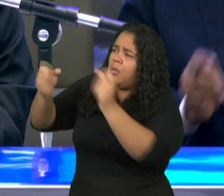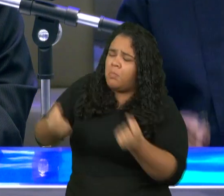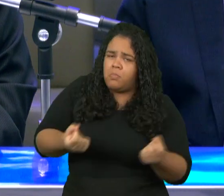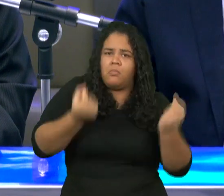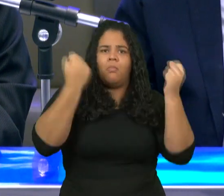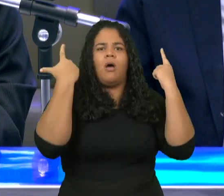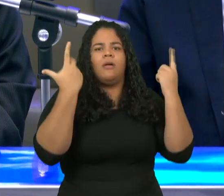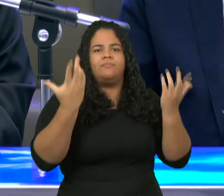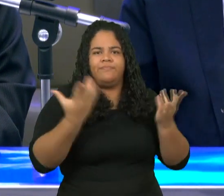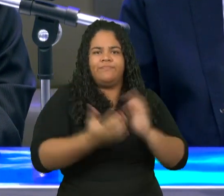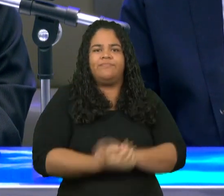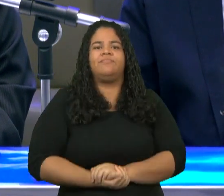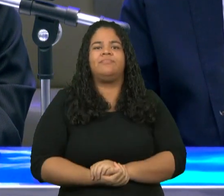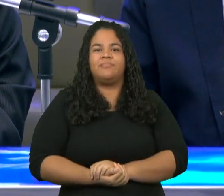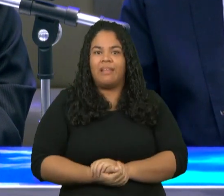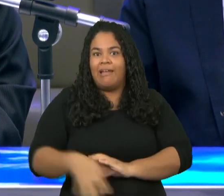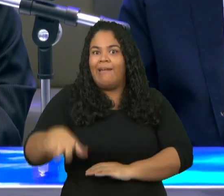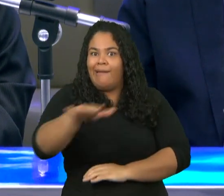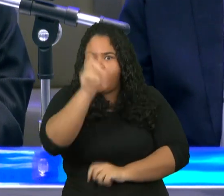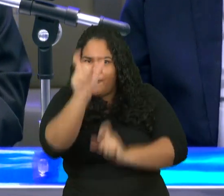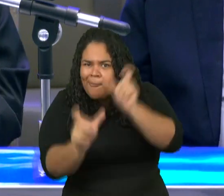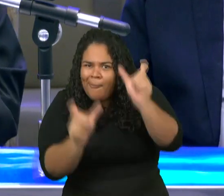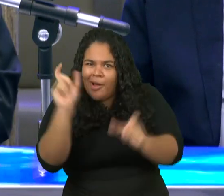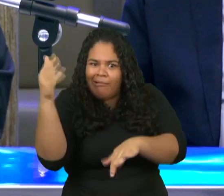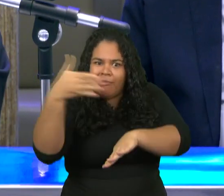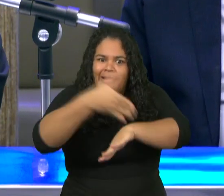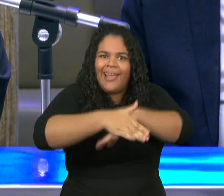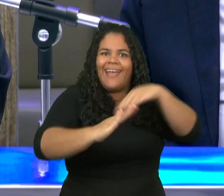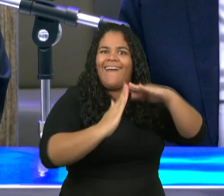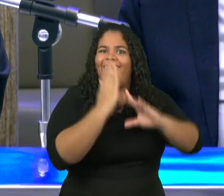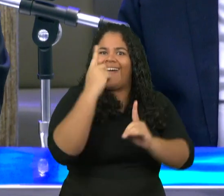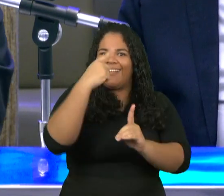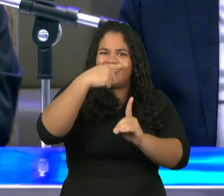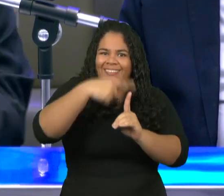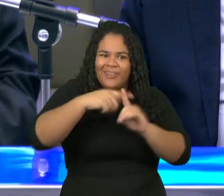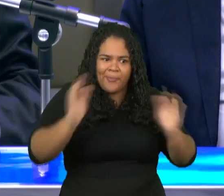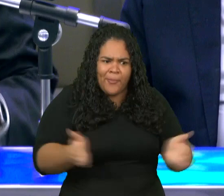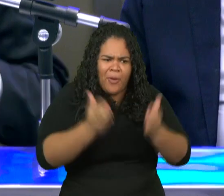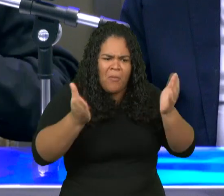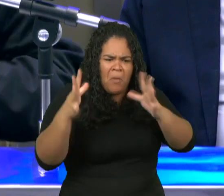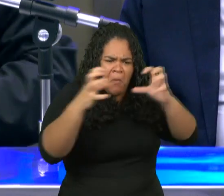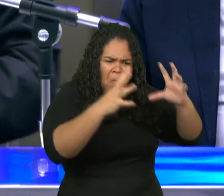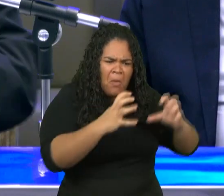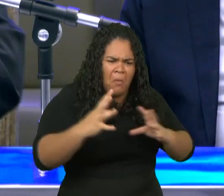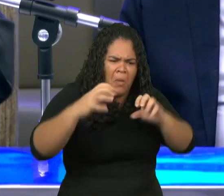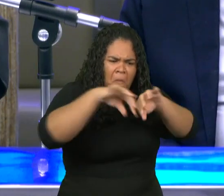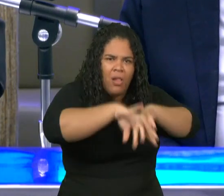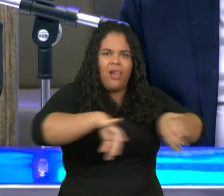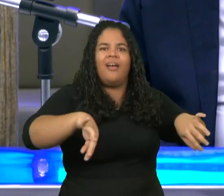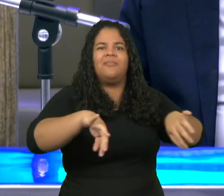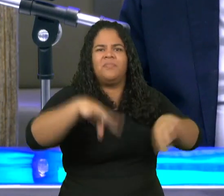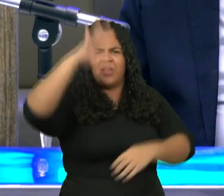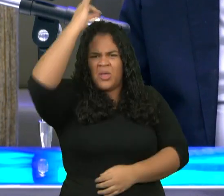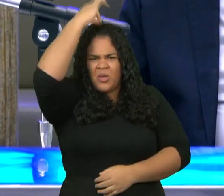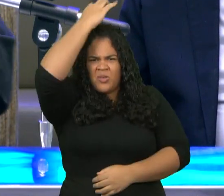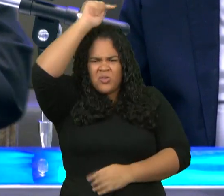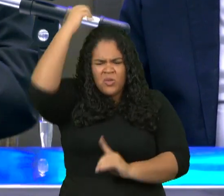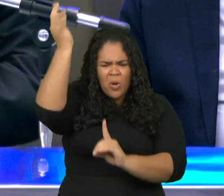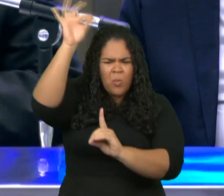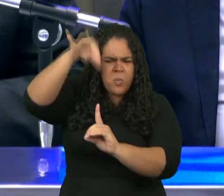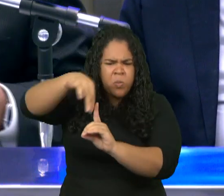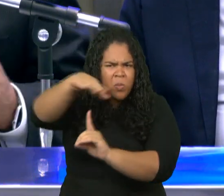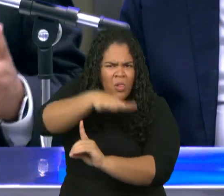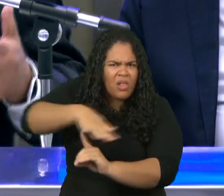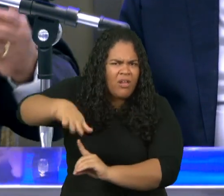causam divisões sensuais que não têm o Espírito. Veja aqui, meus amados irmãos, Enoque,